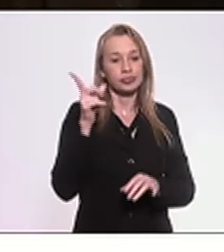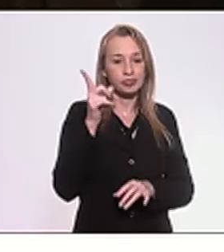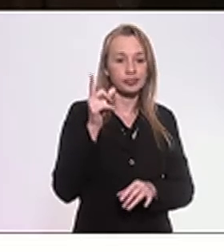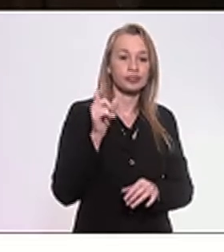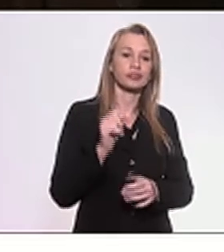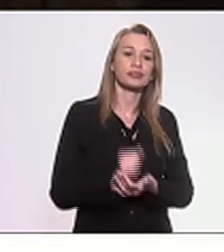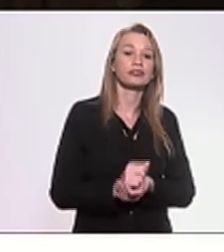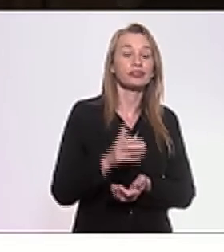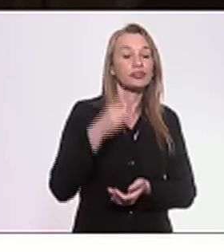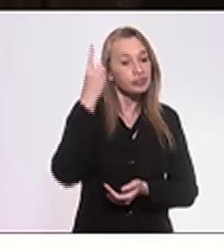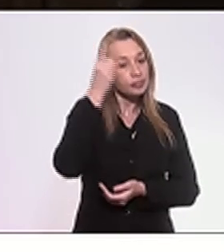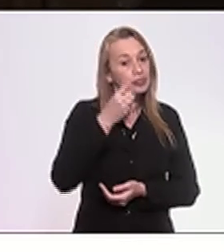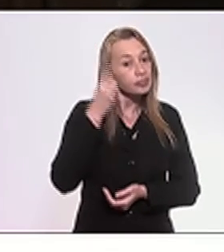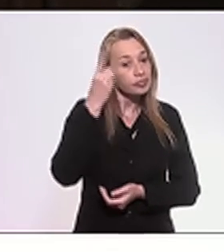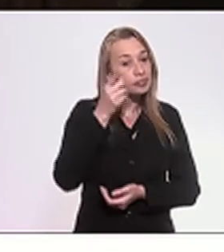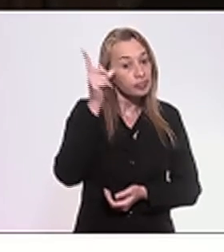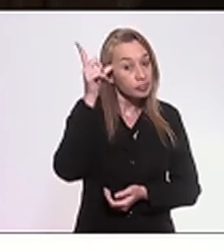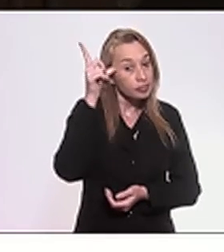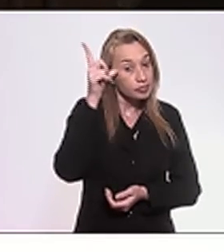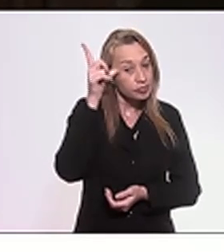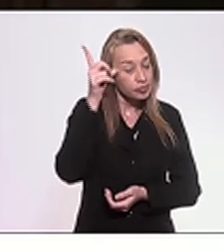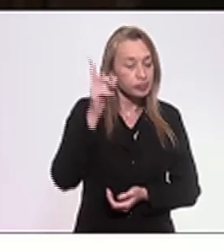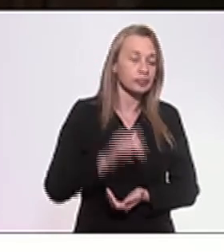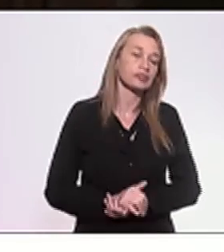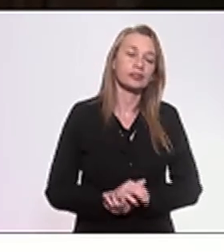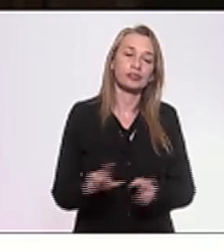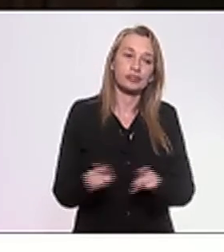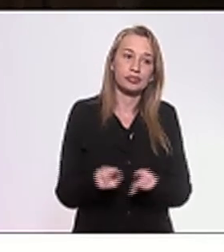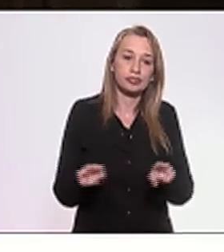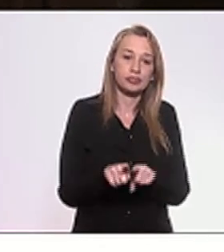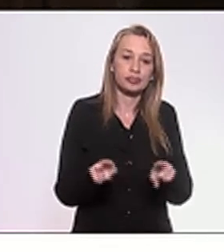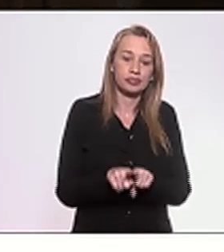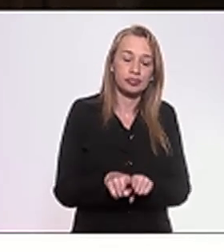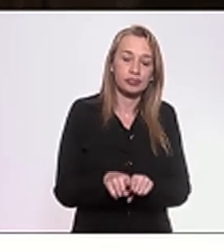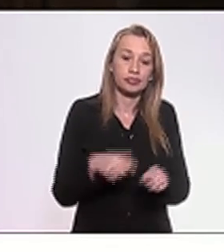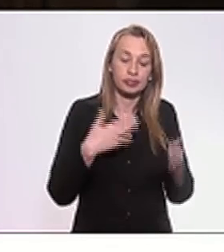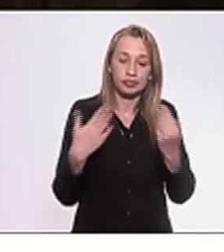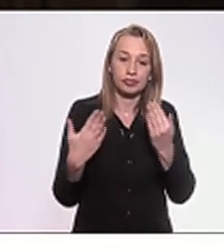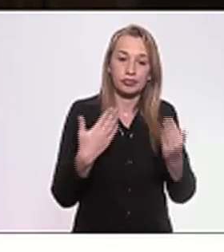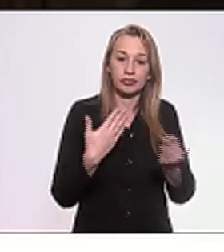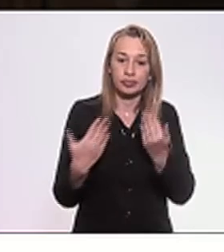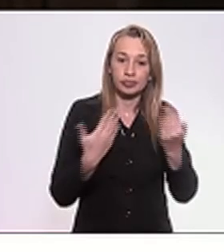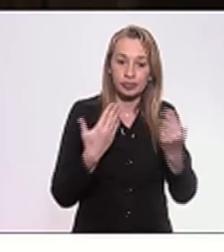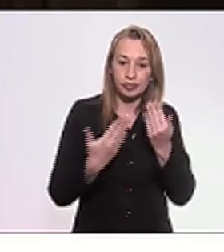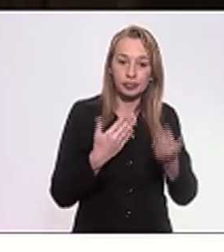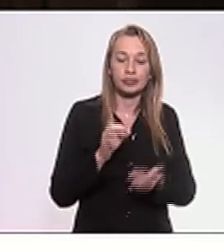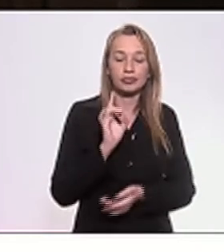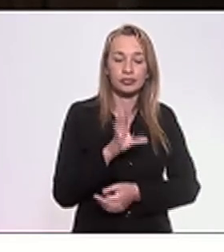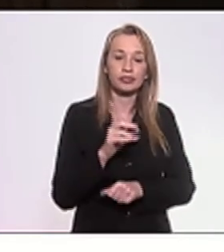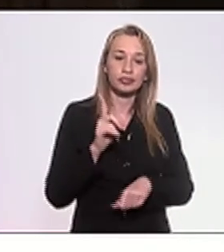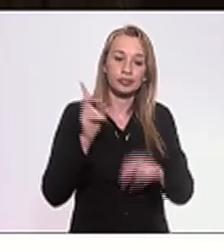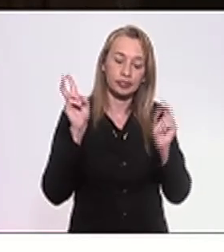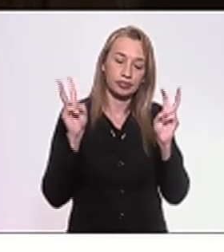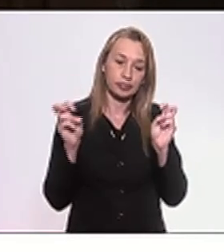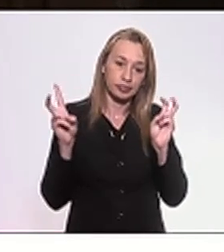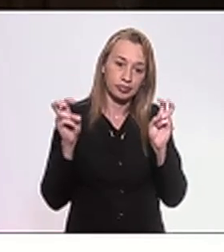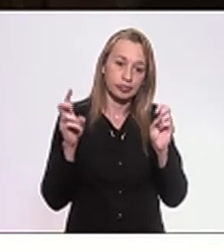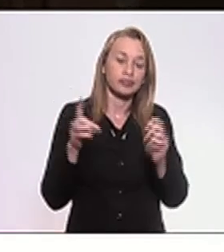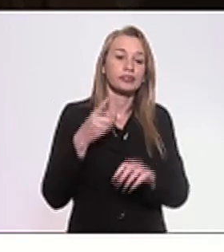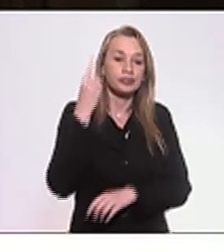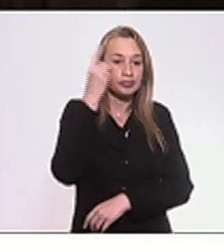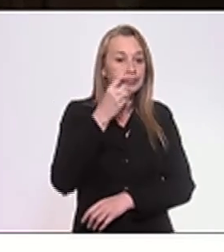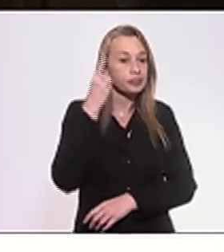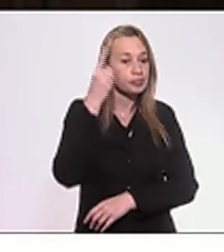a deputada Lucinha. e também serei acompanhado somente nesse caso pelo